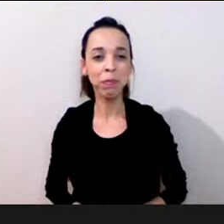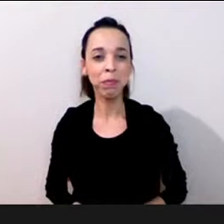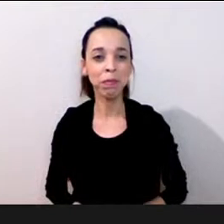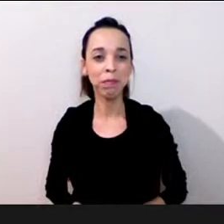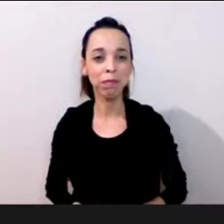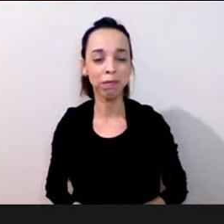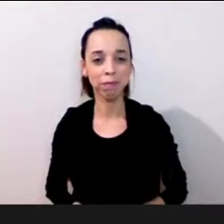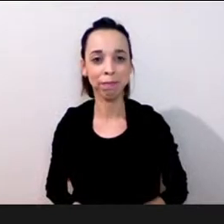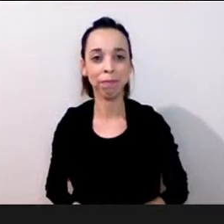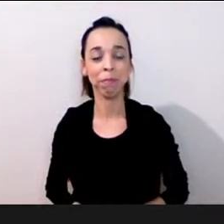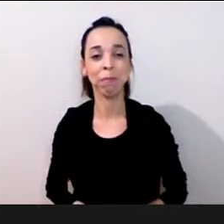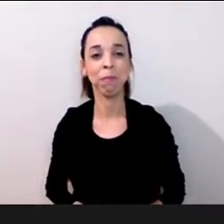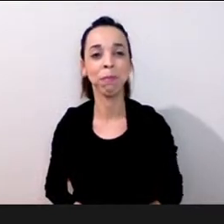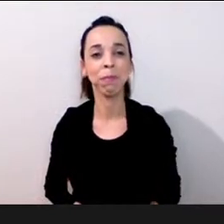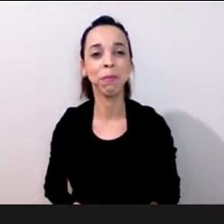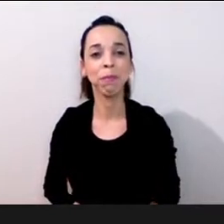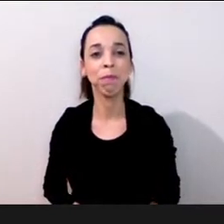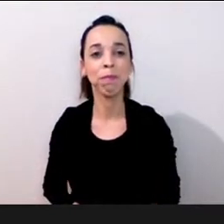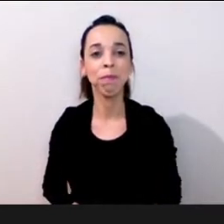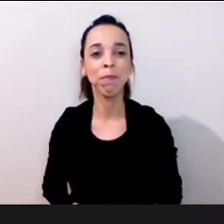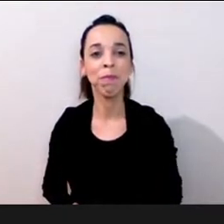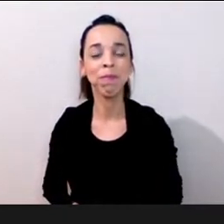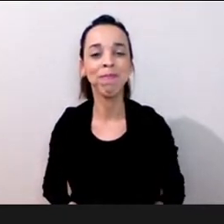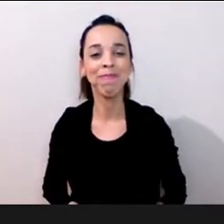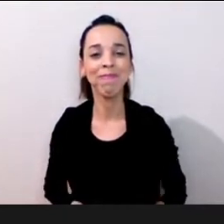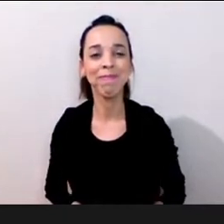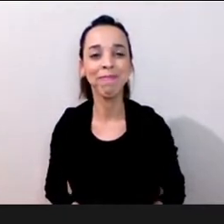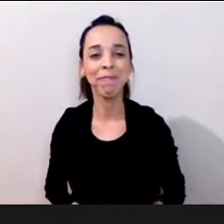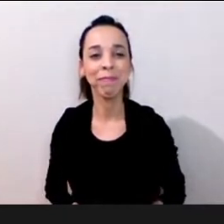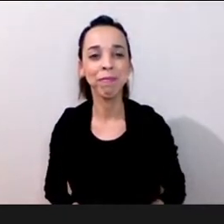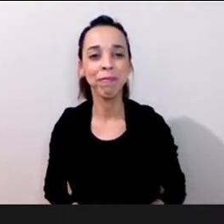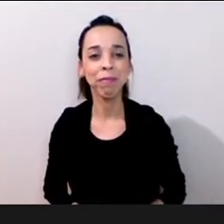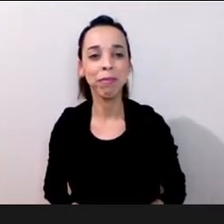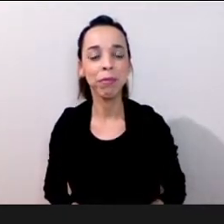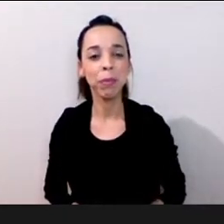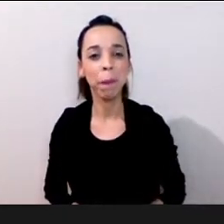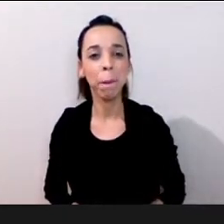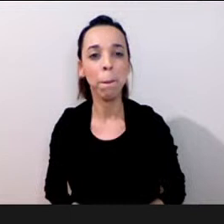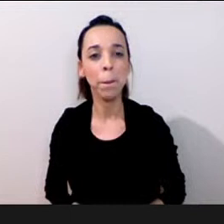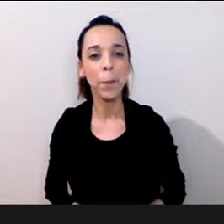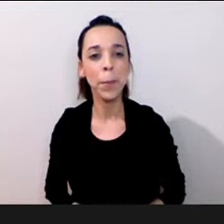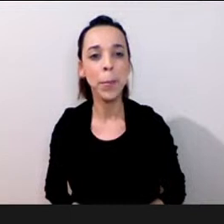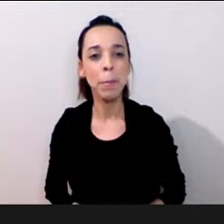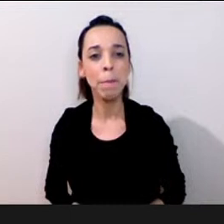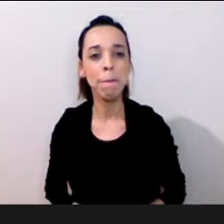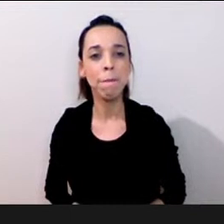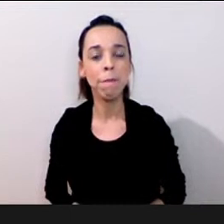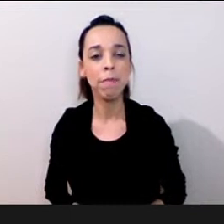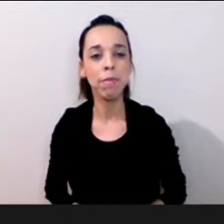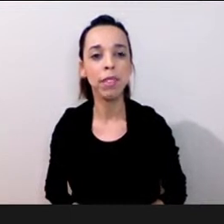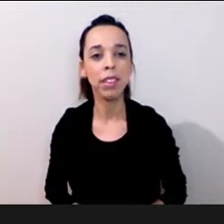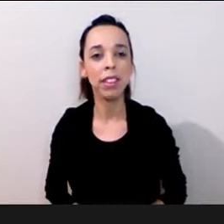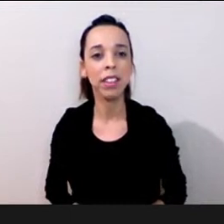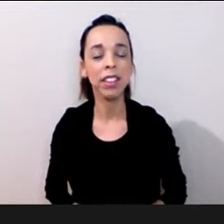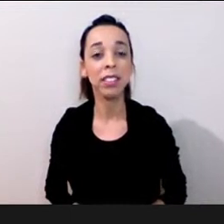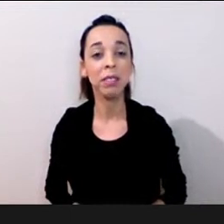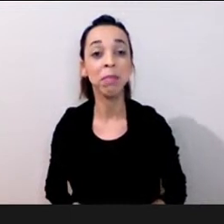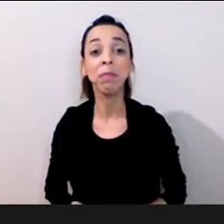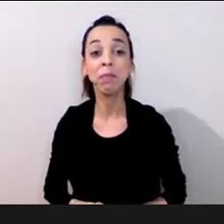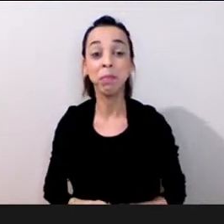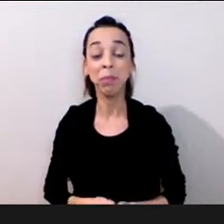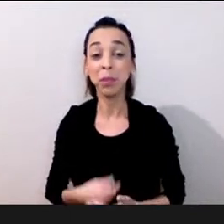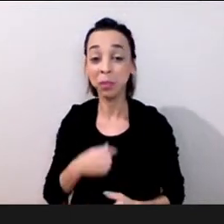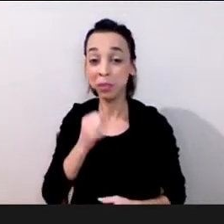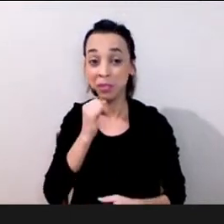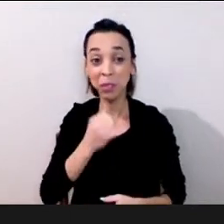Muito bem muito obrigado deixem-me dizer que eu gostei imenso das intervenções e acho que acho